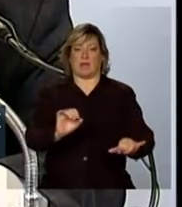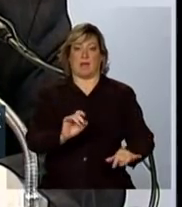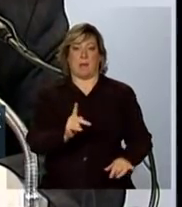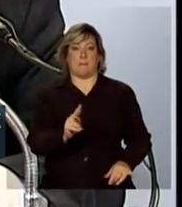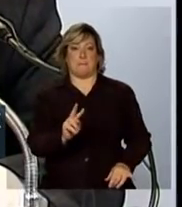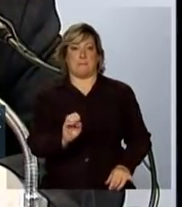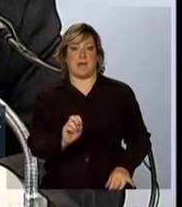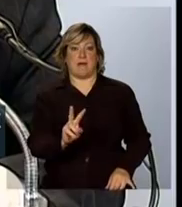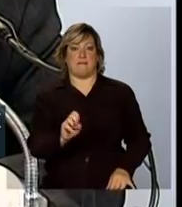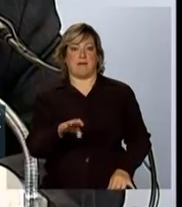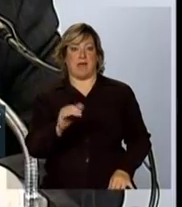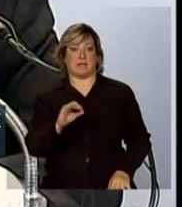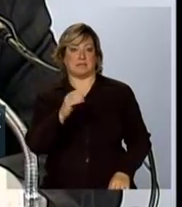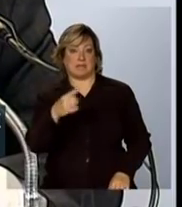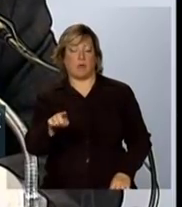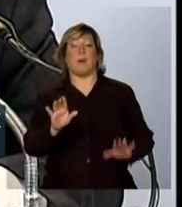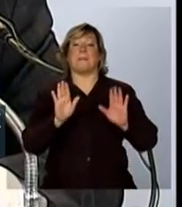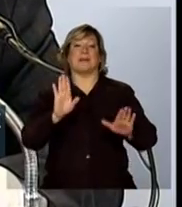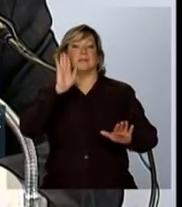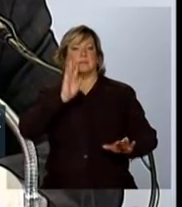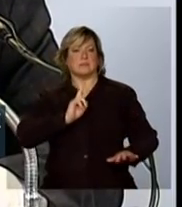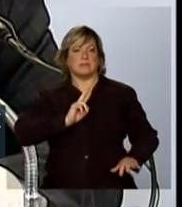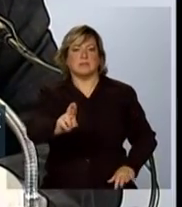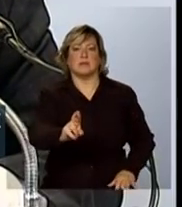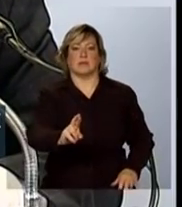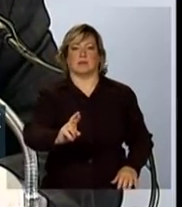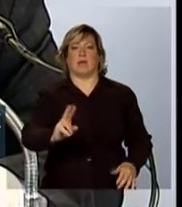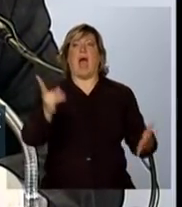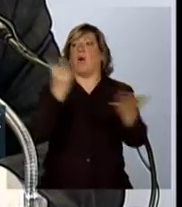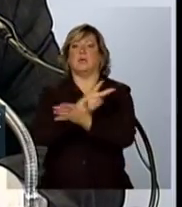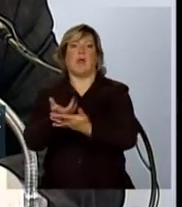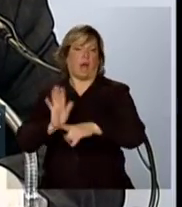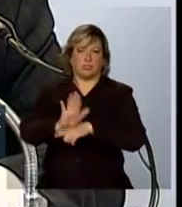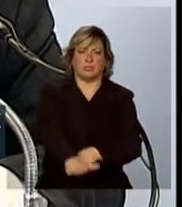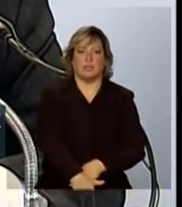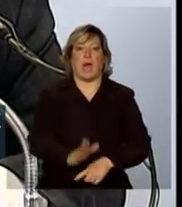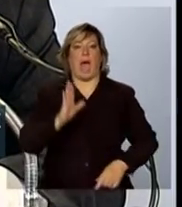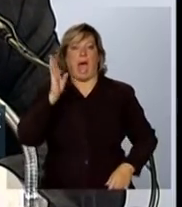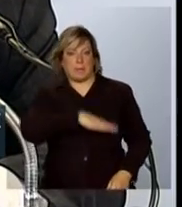nitidamente na questão de resposta e de recuperação.